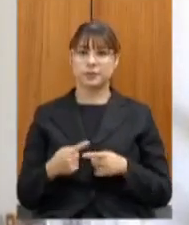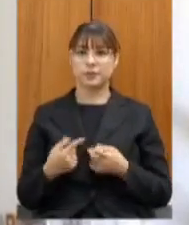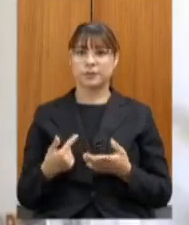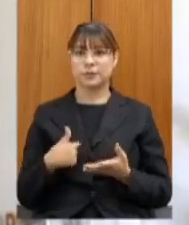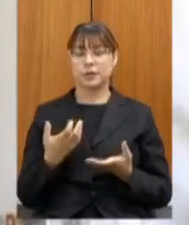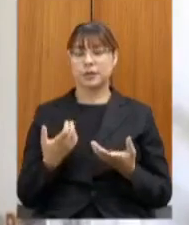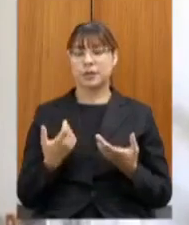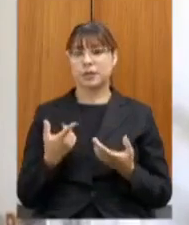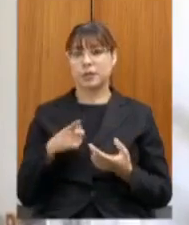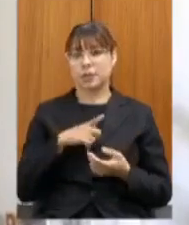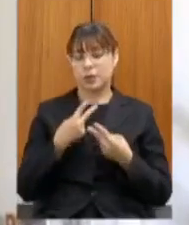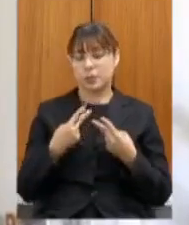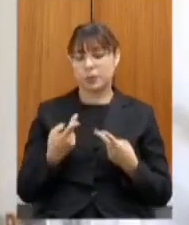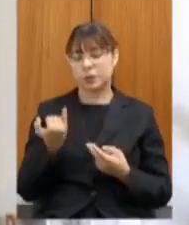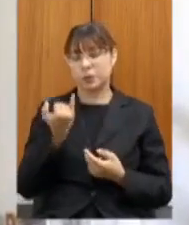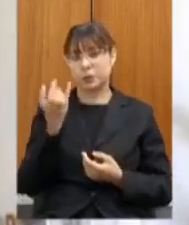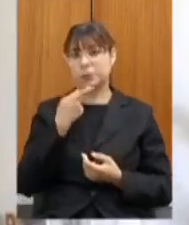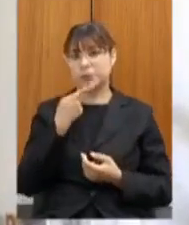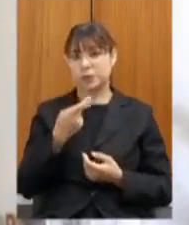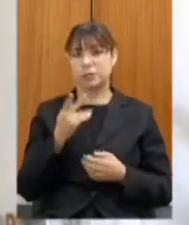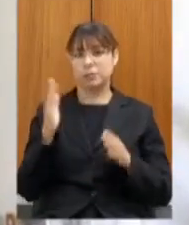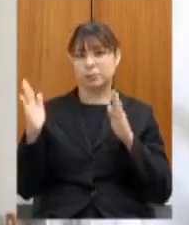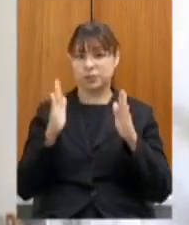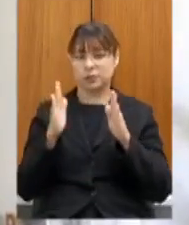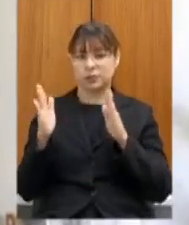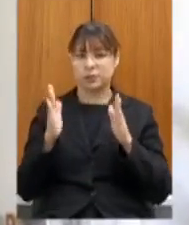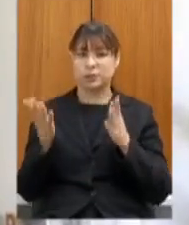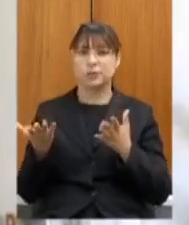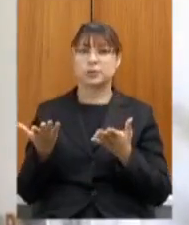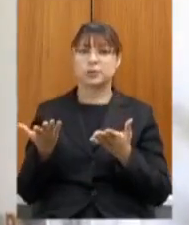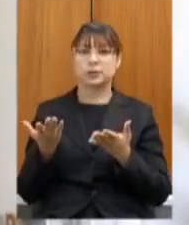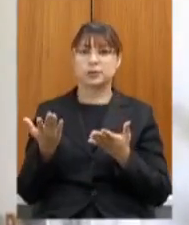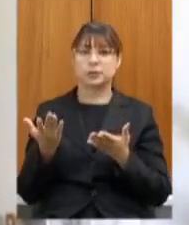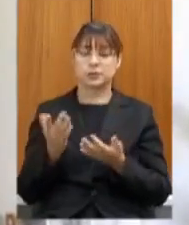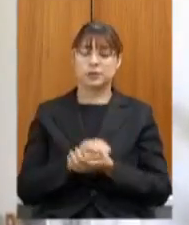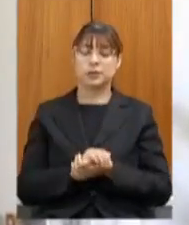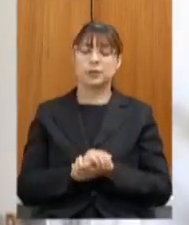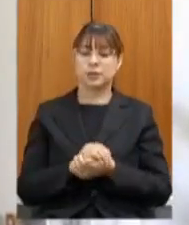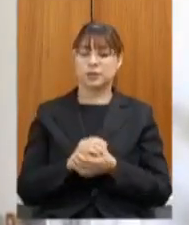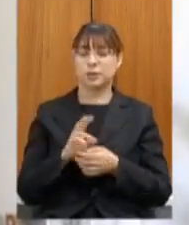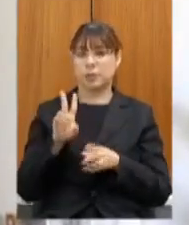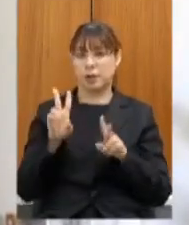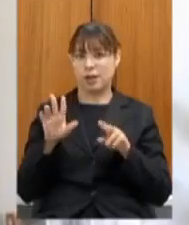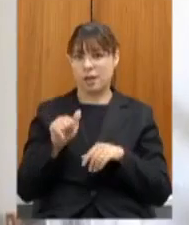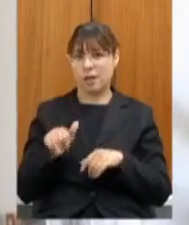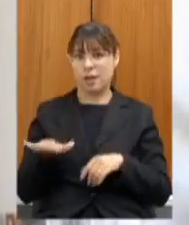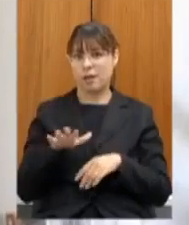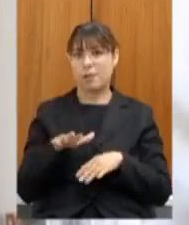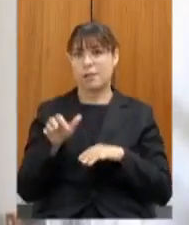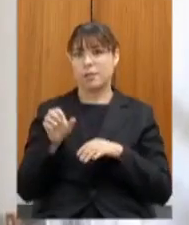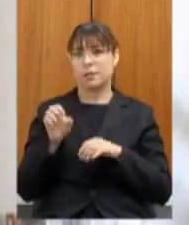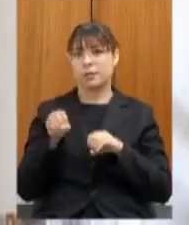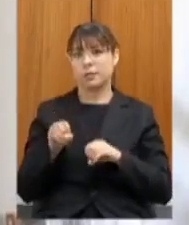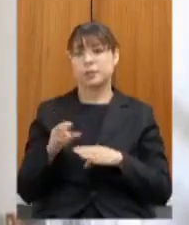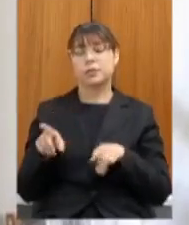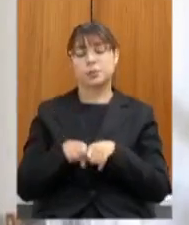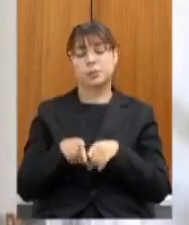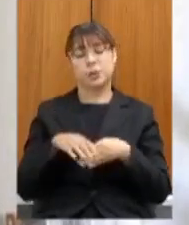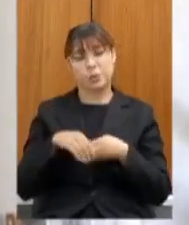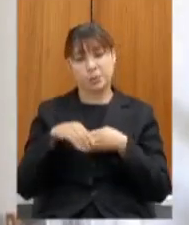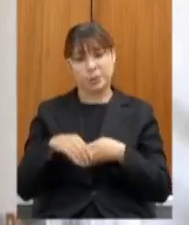importante com relação a esse período com relação a educação eu queria também cumprimentar claro todos que estão nos